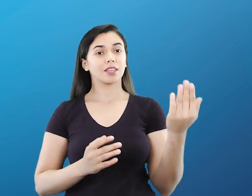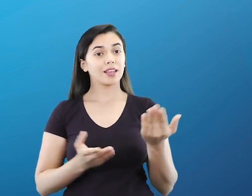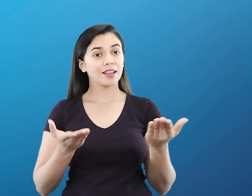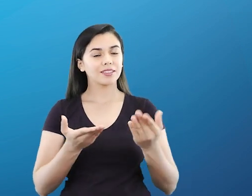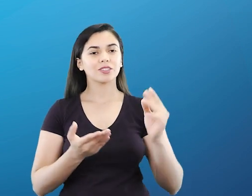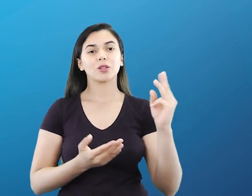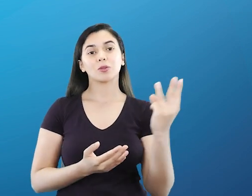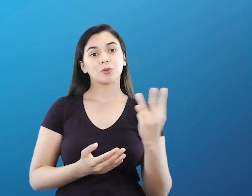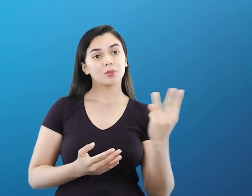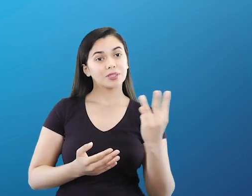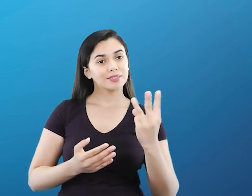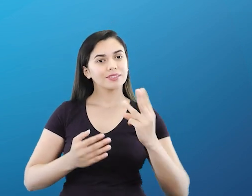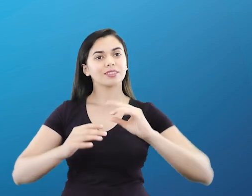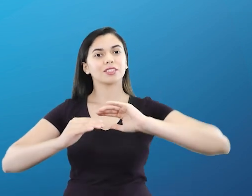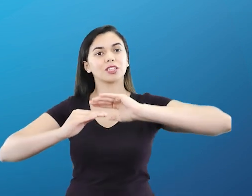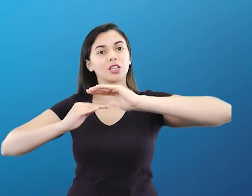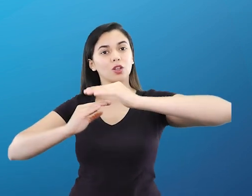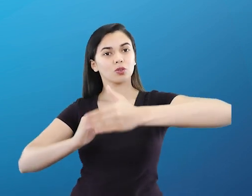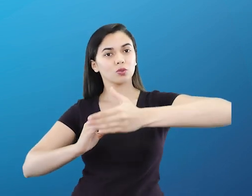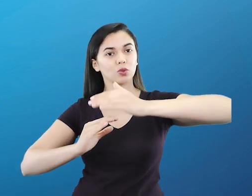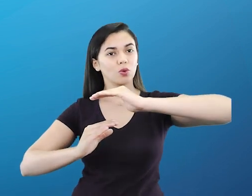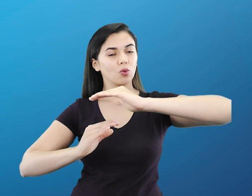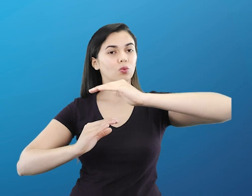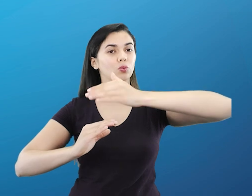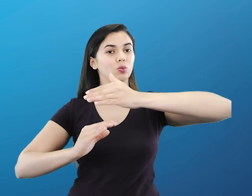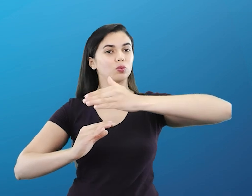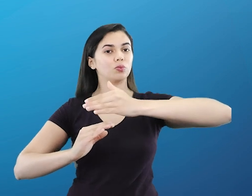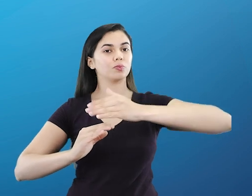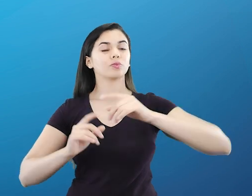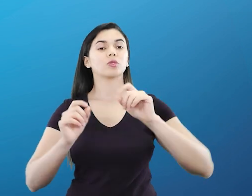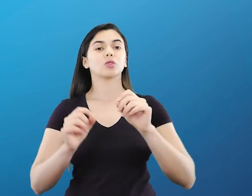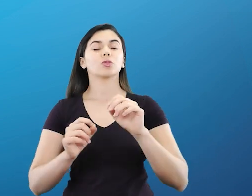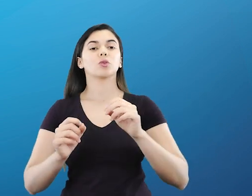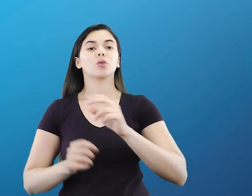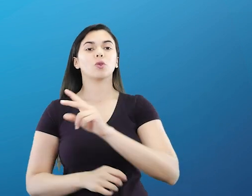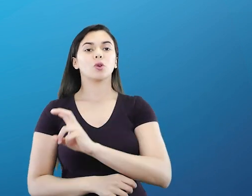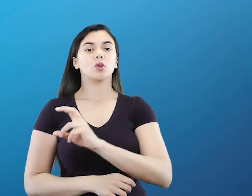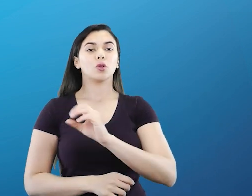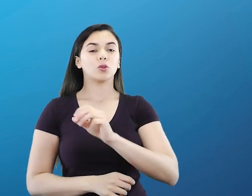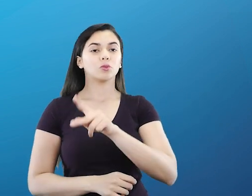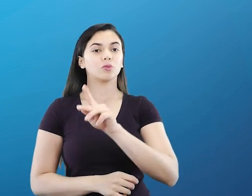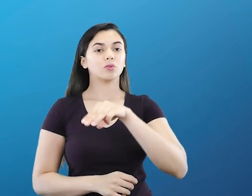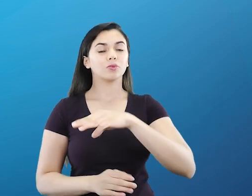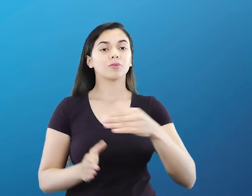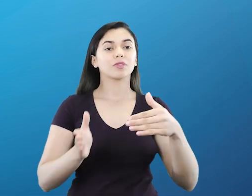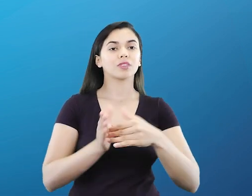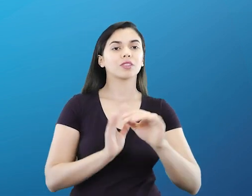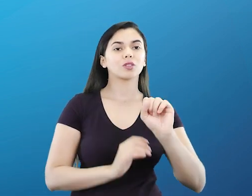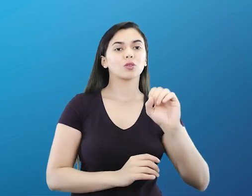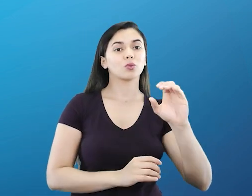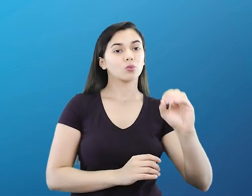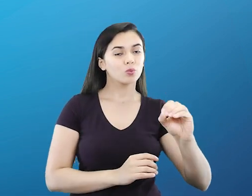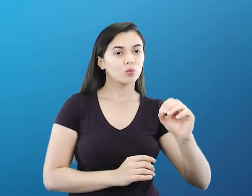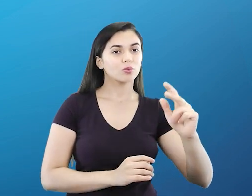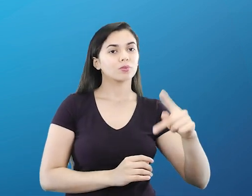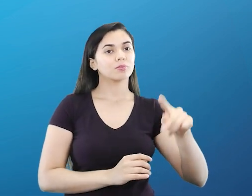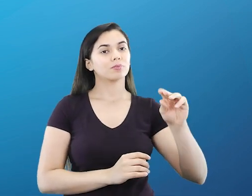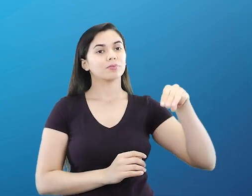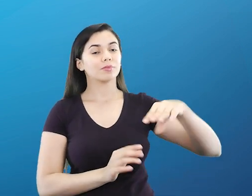Mesosfera, mais uma camada. Ela está situada entre o quilômetro 50 e 80 acima da superfície.